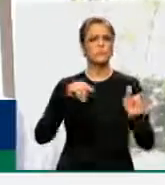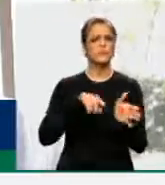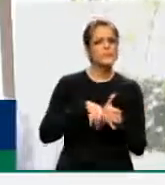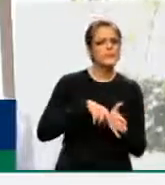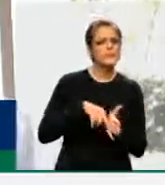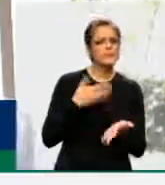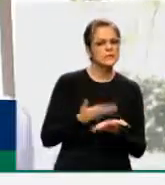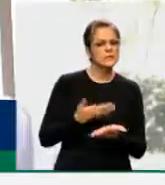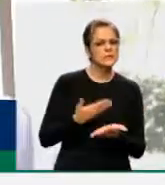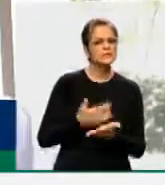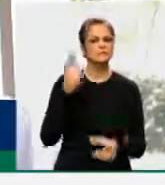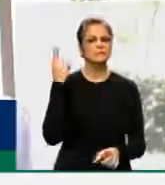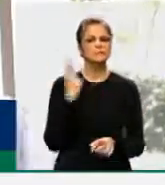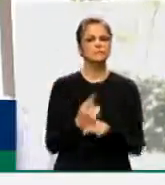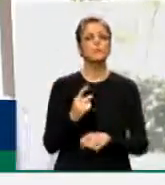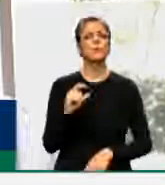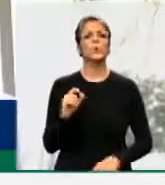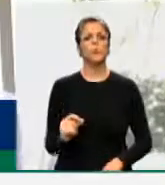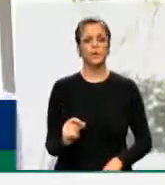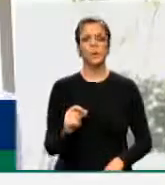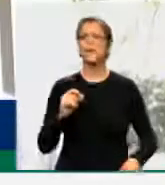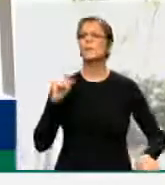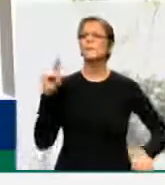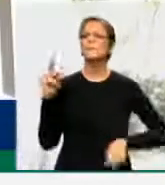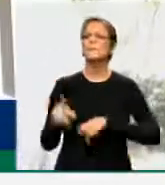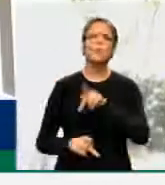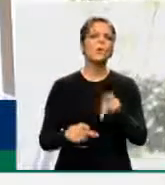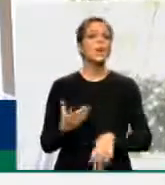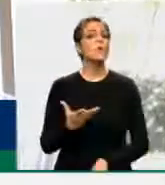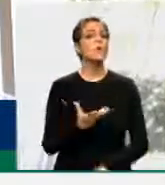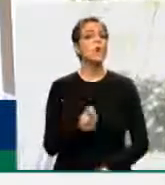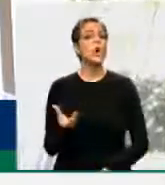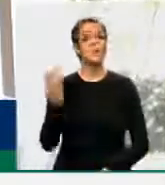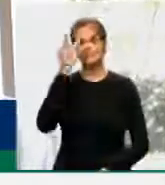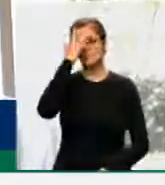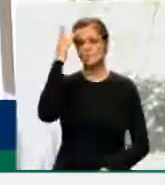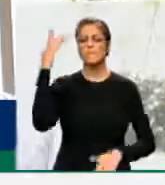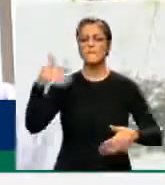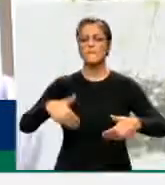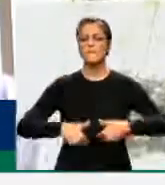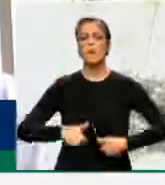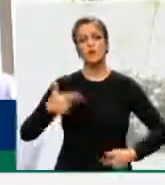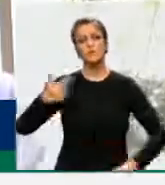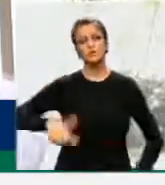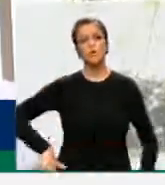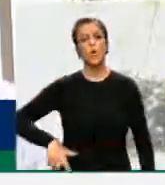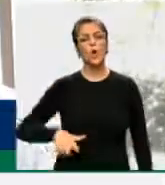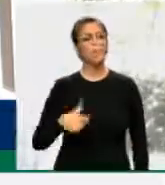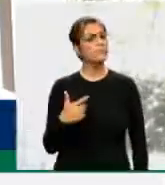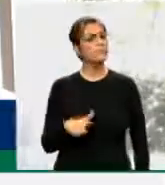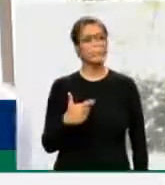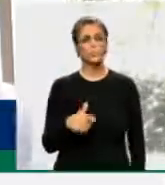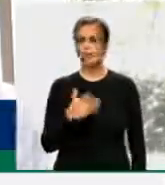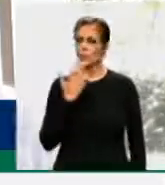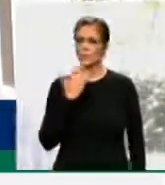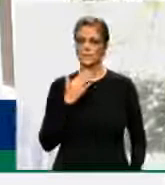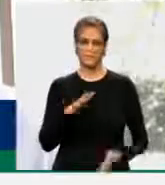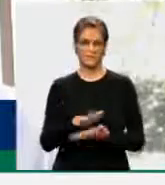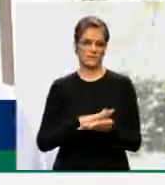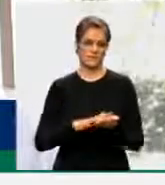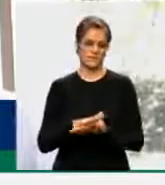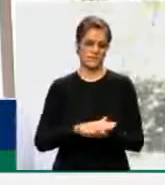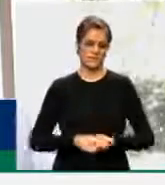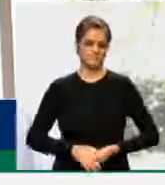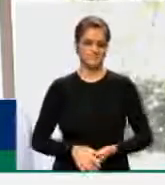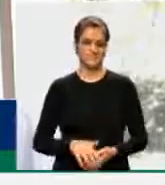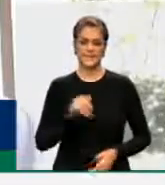voltaram para uma situação de fome, não tem o que comer. E é nesse momento que, por exemplo, aqui no meu